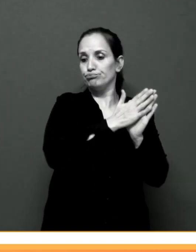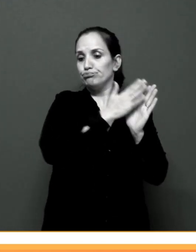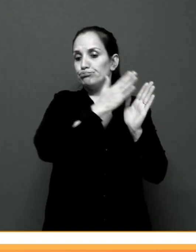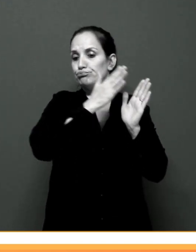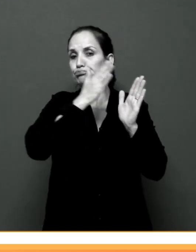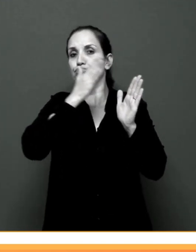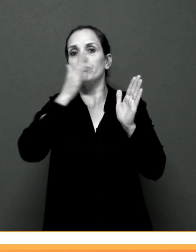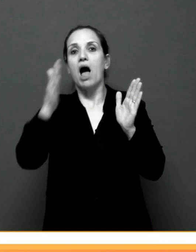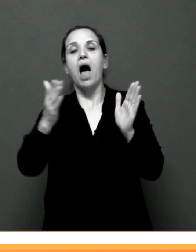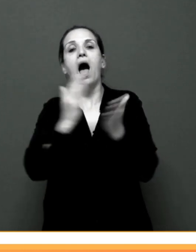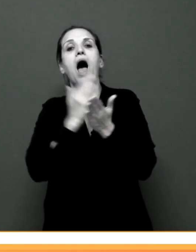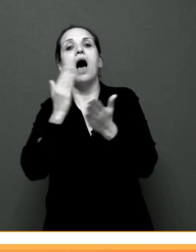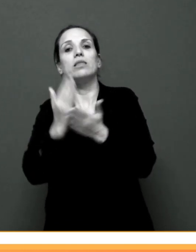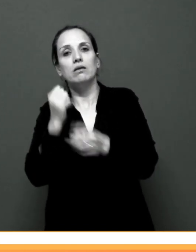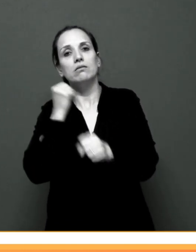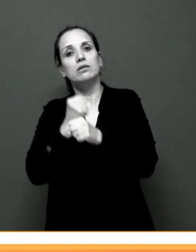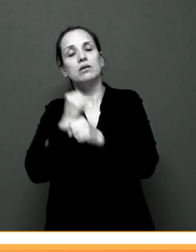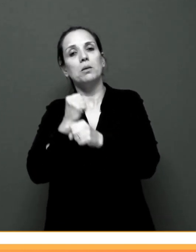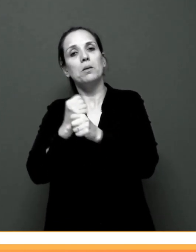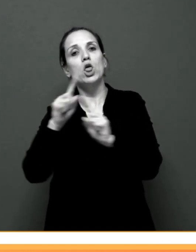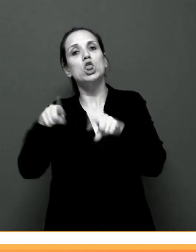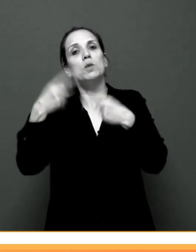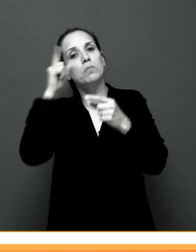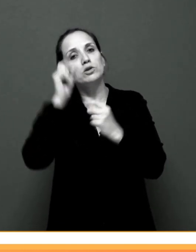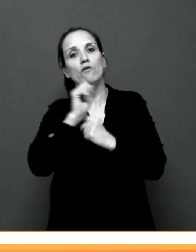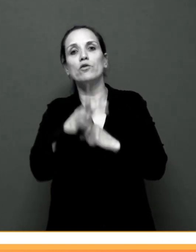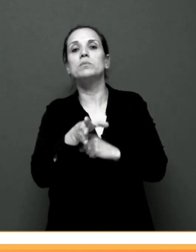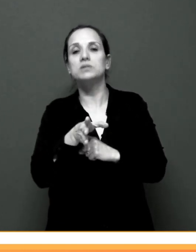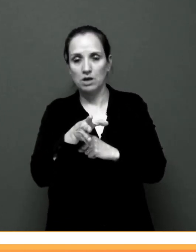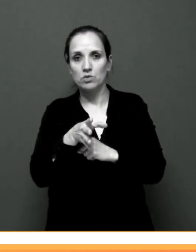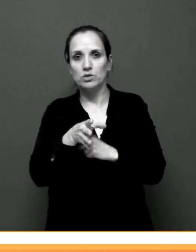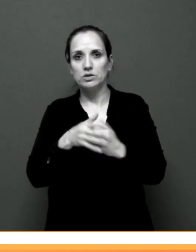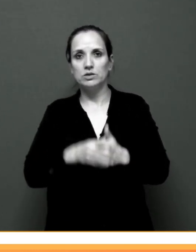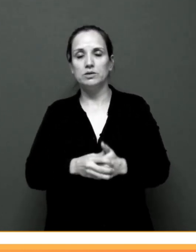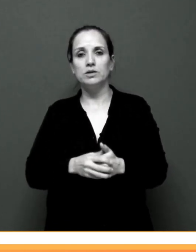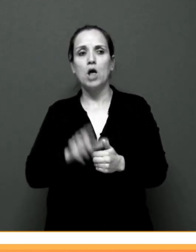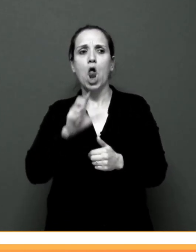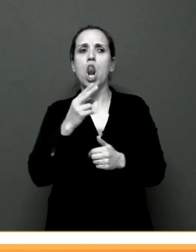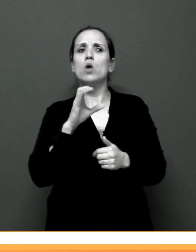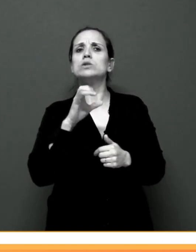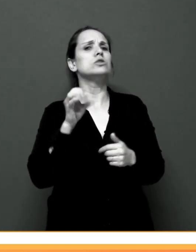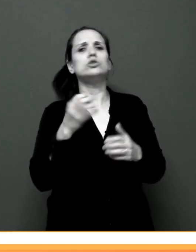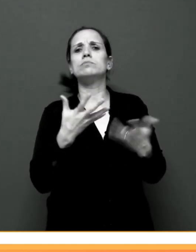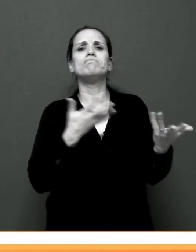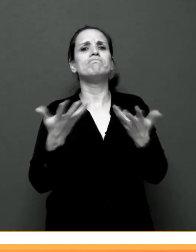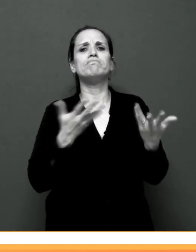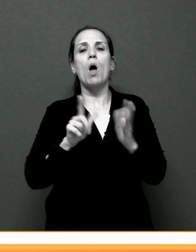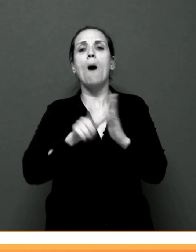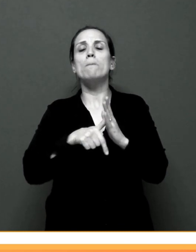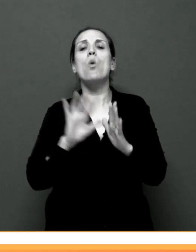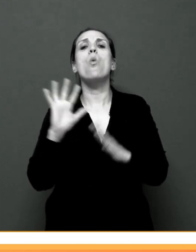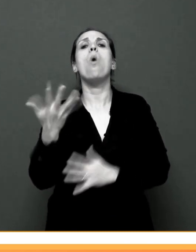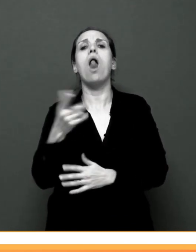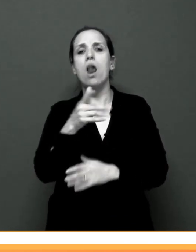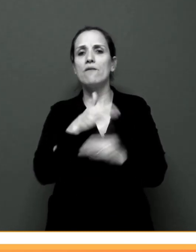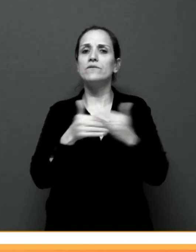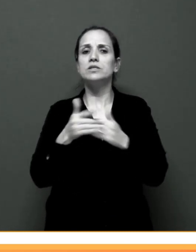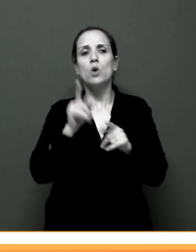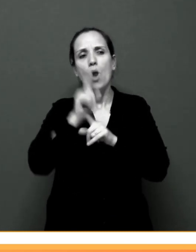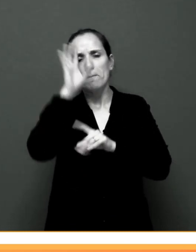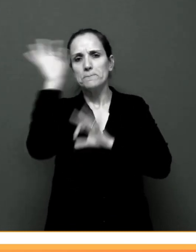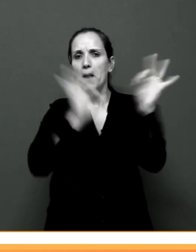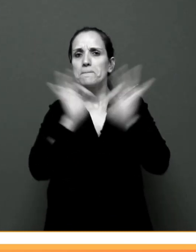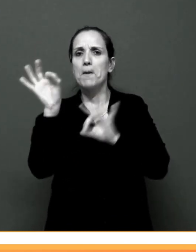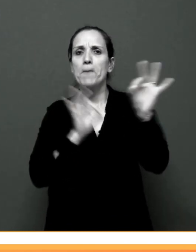após a formação. E, Lúcio, quais são os projetos que estão a ser desenvolvidos para mapear as